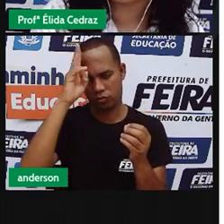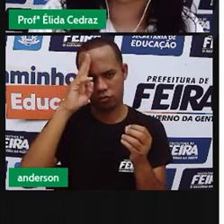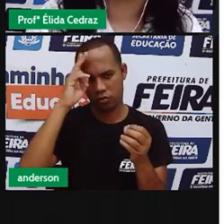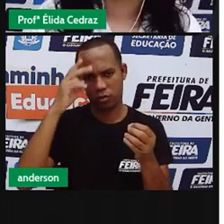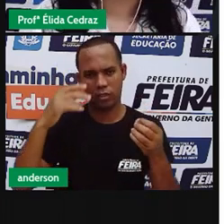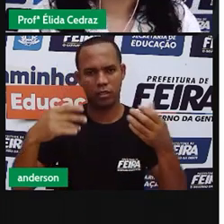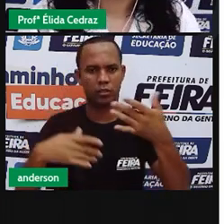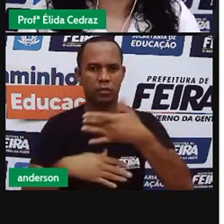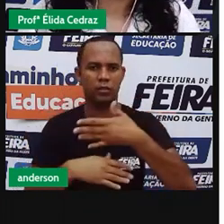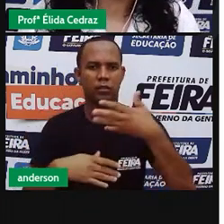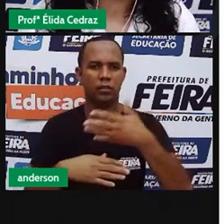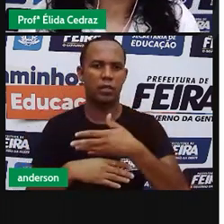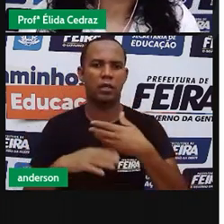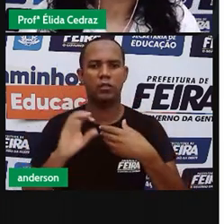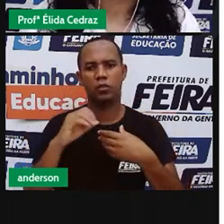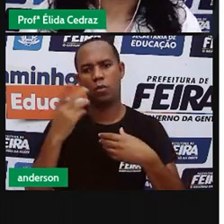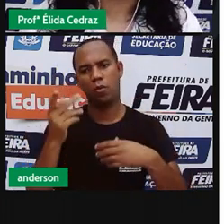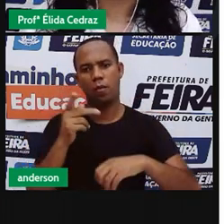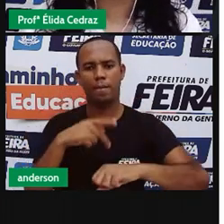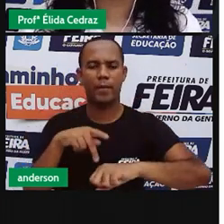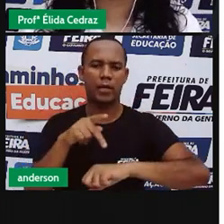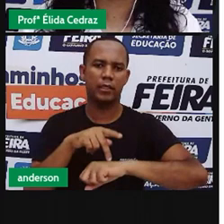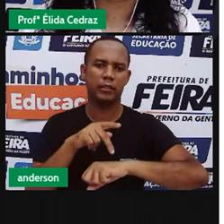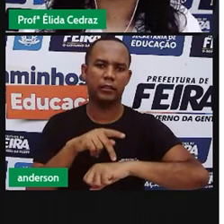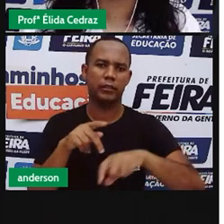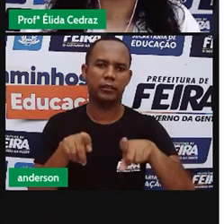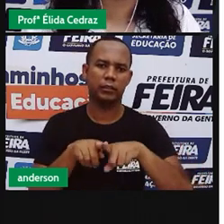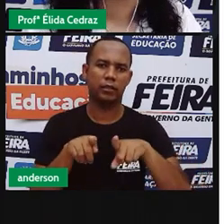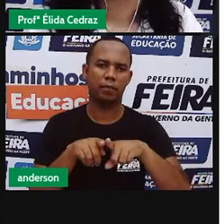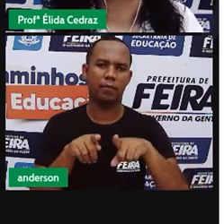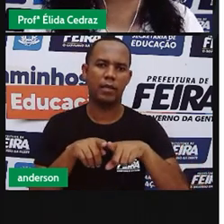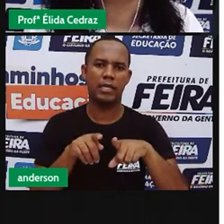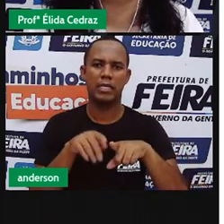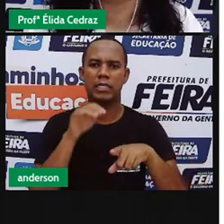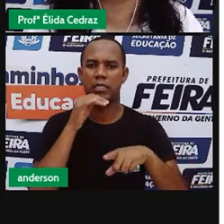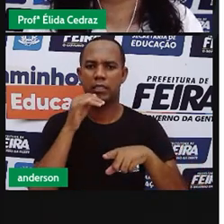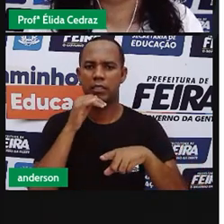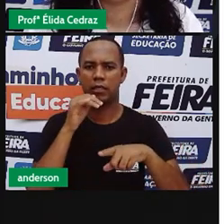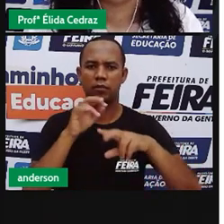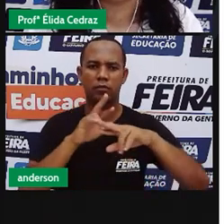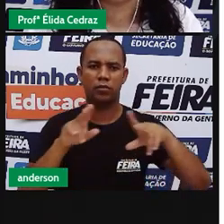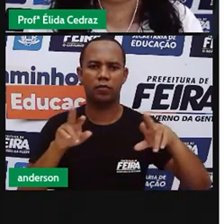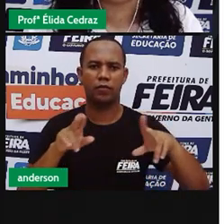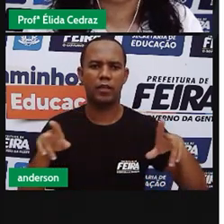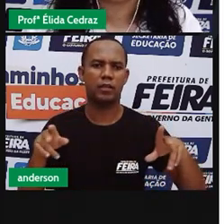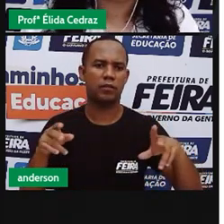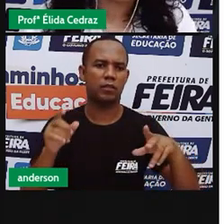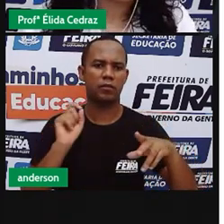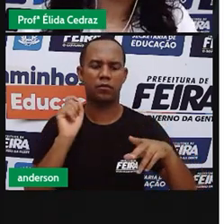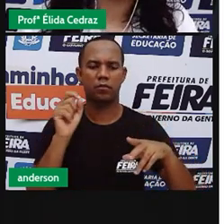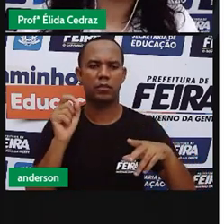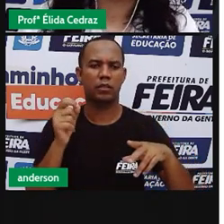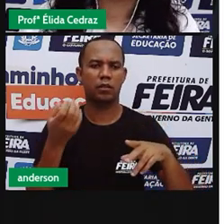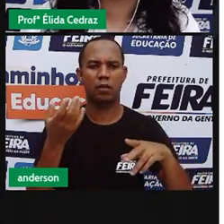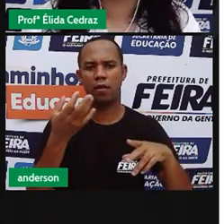cidade, do país ou destaques das mais diversas áreas de atuação.